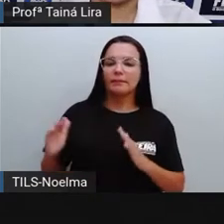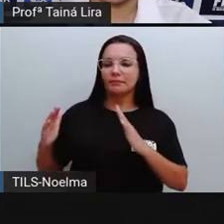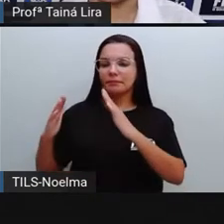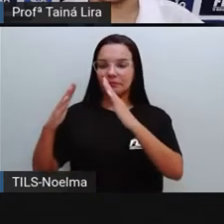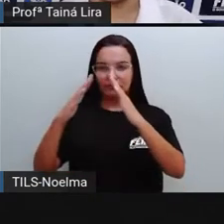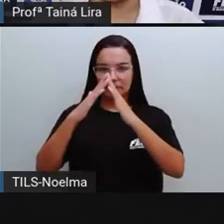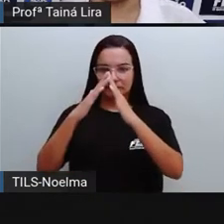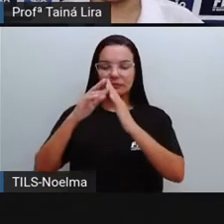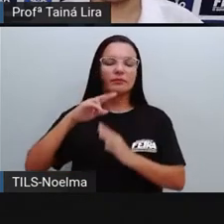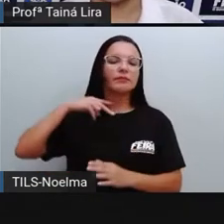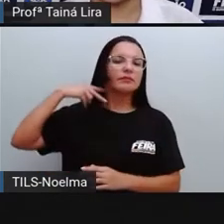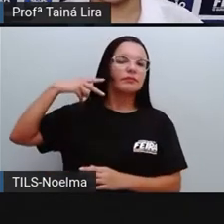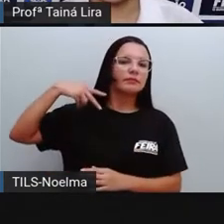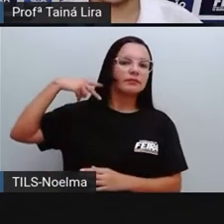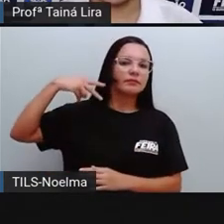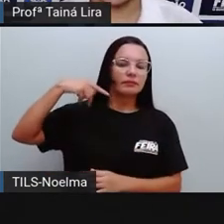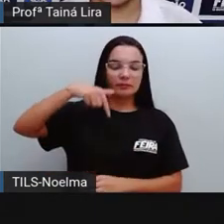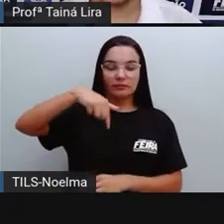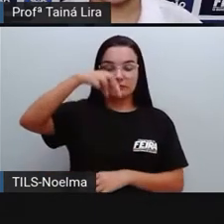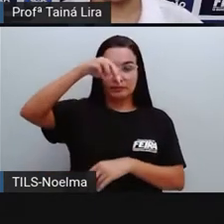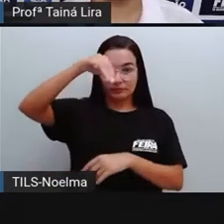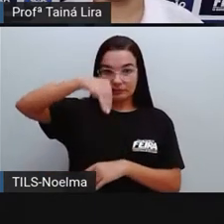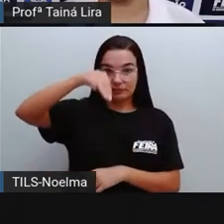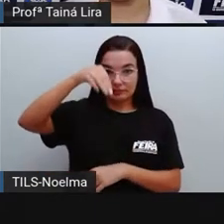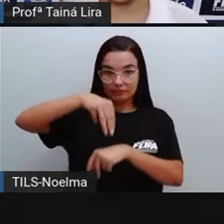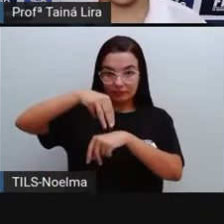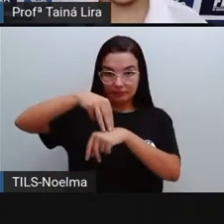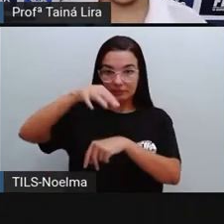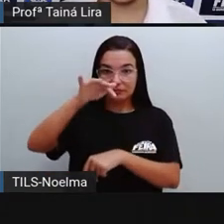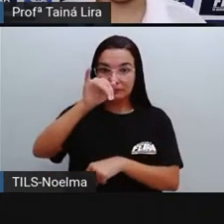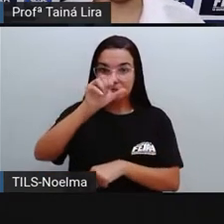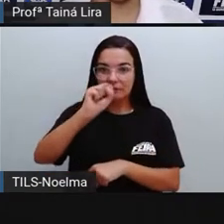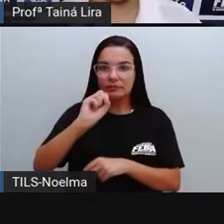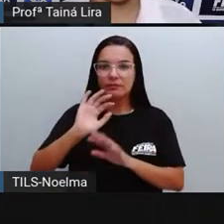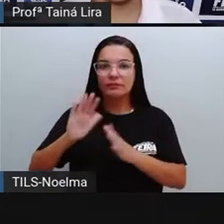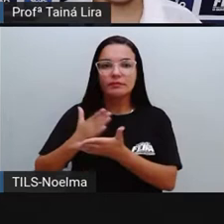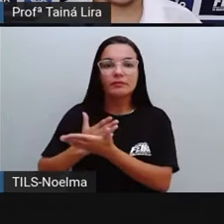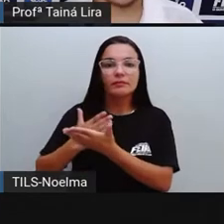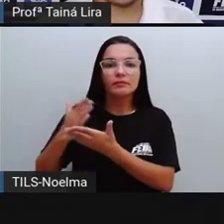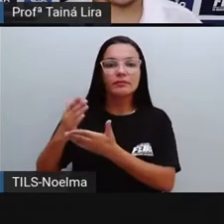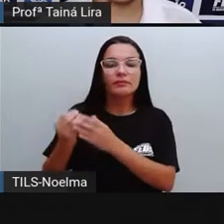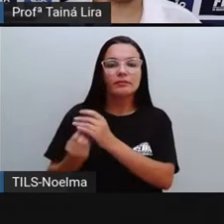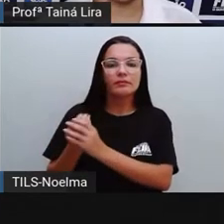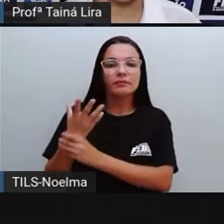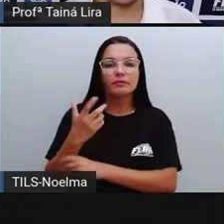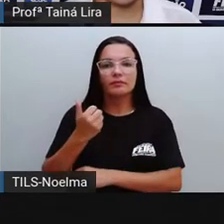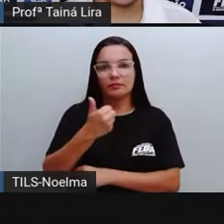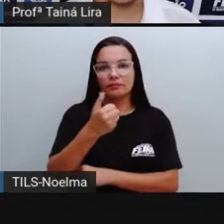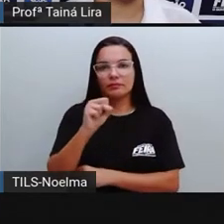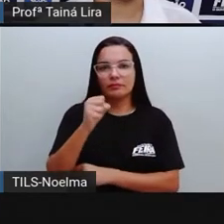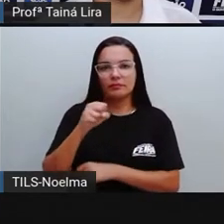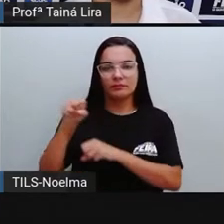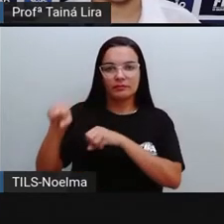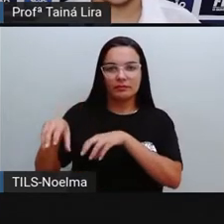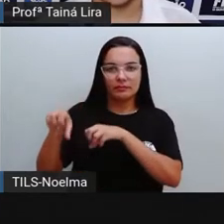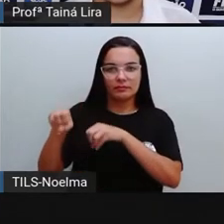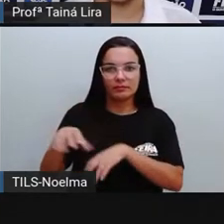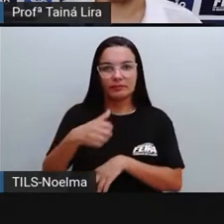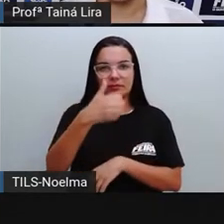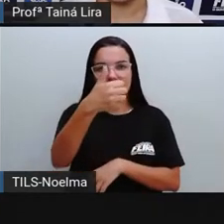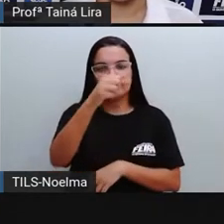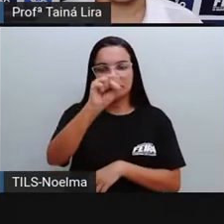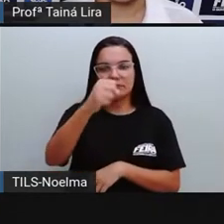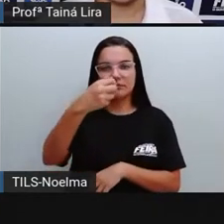Municipal de Feira de Santana foi instalada em 18 de setembro de 1833,